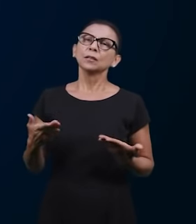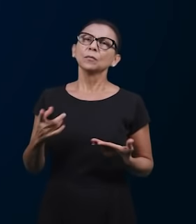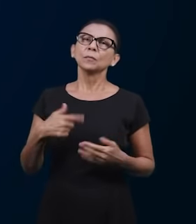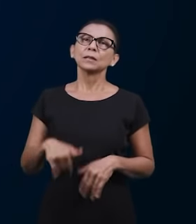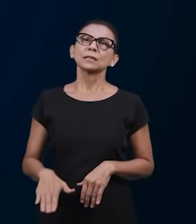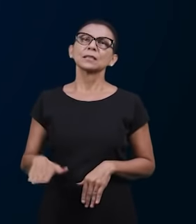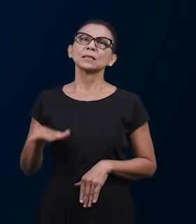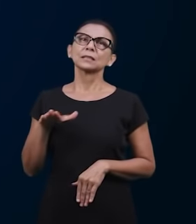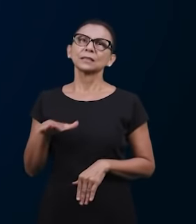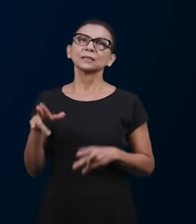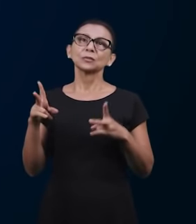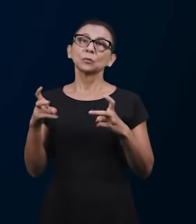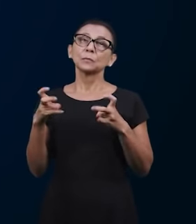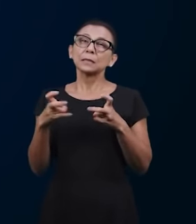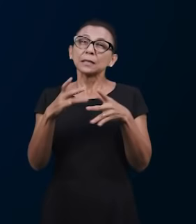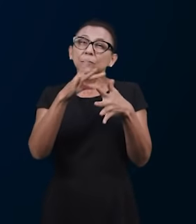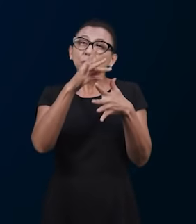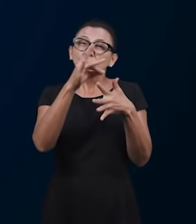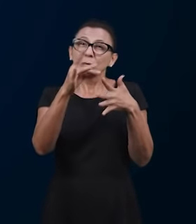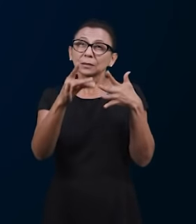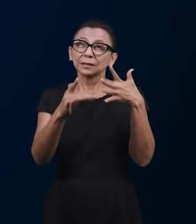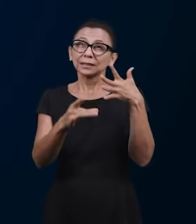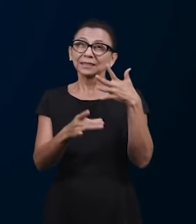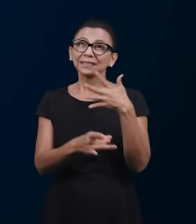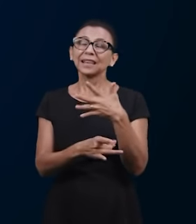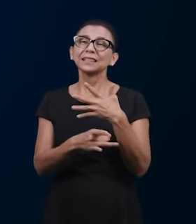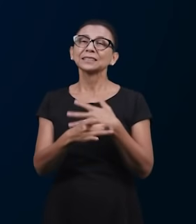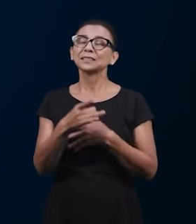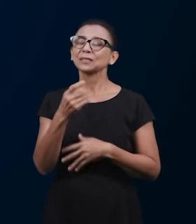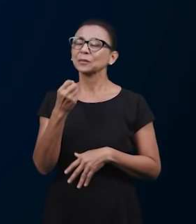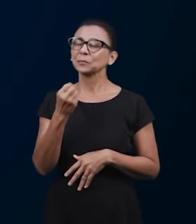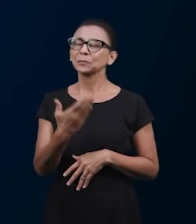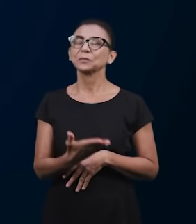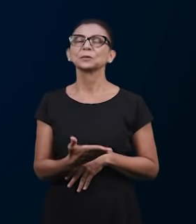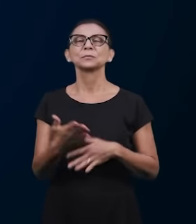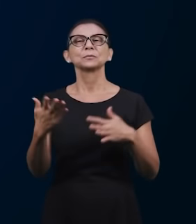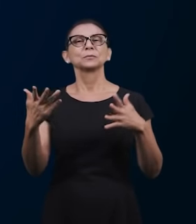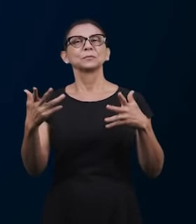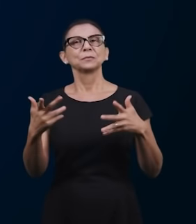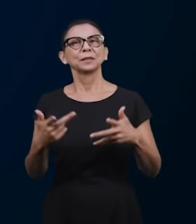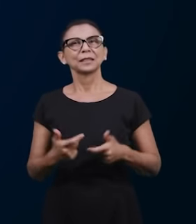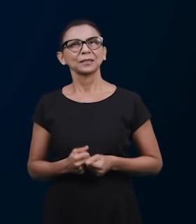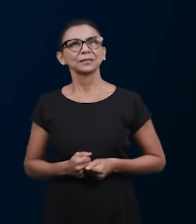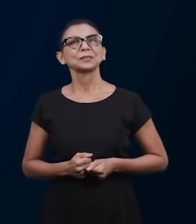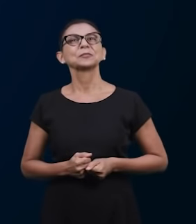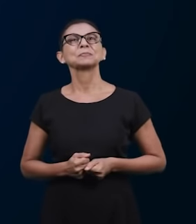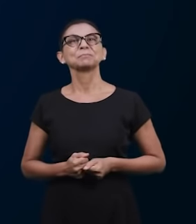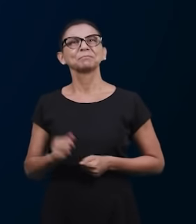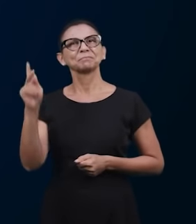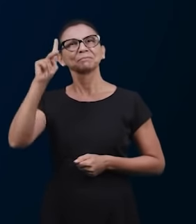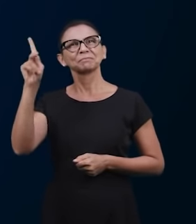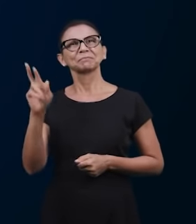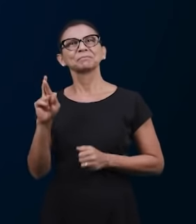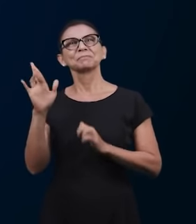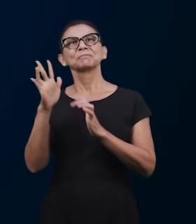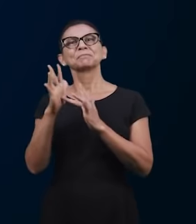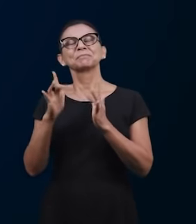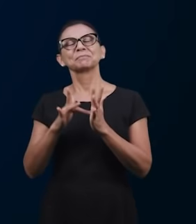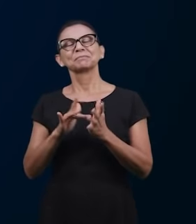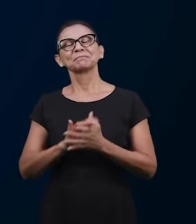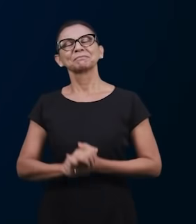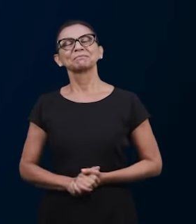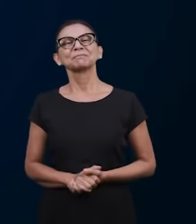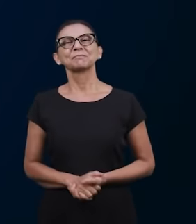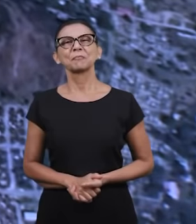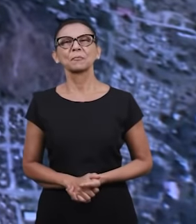facilidade, os filhos se podem ver. Então, nos enriqueceu um nível espiritual muito alto. A paz